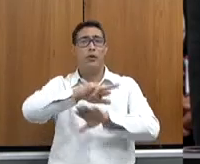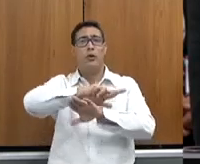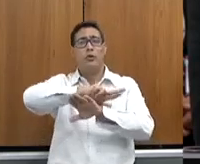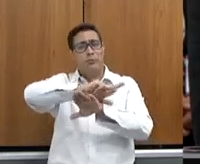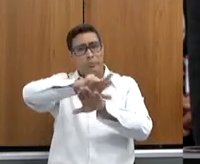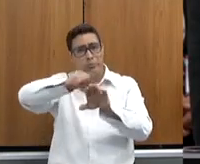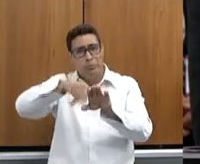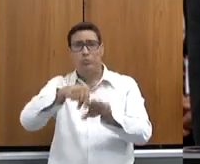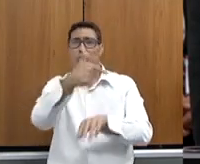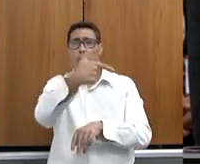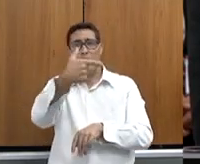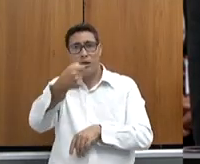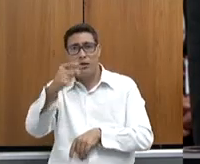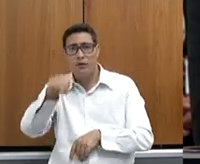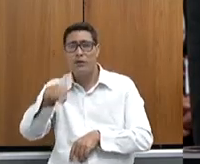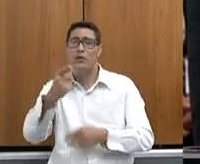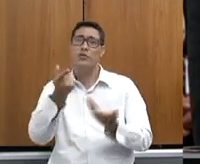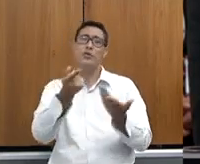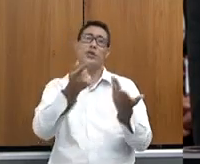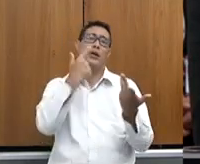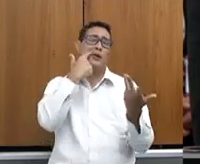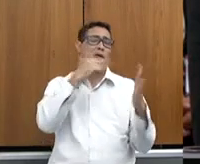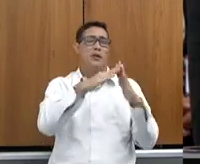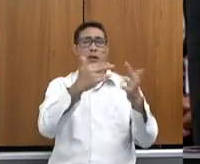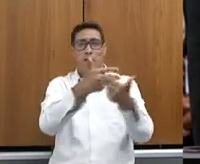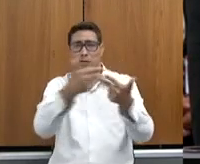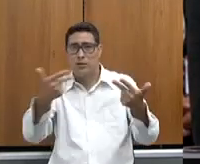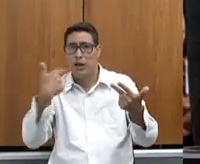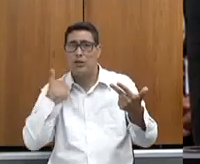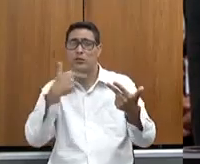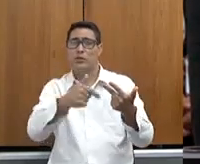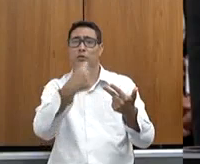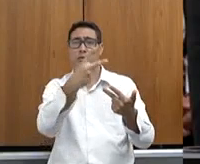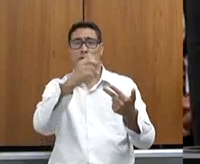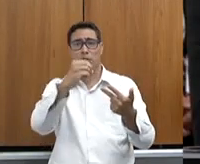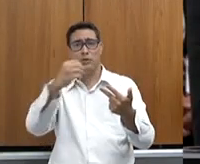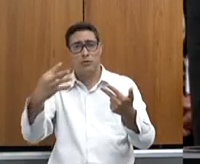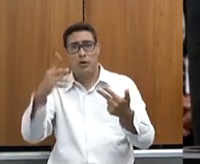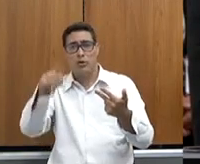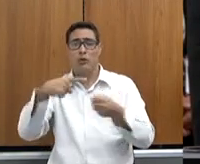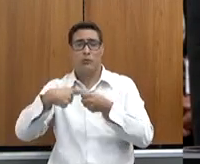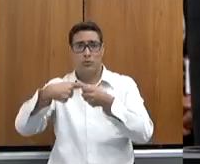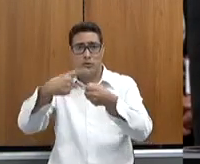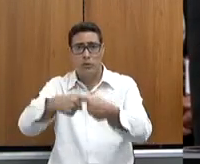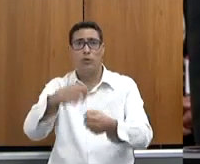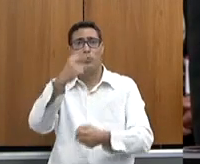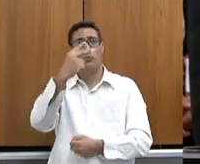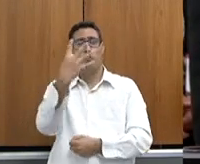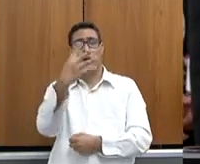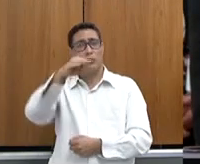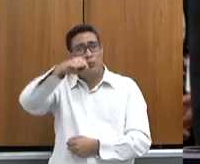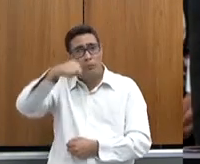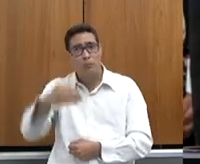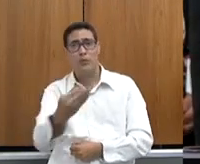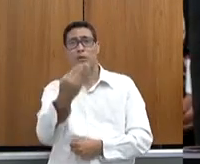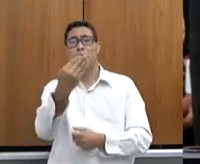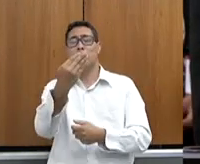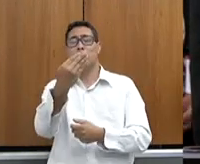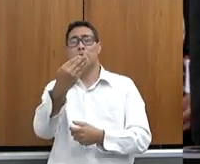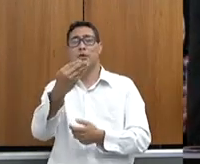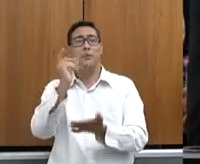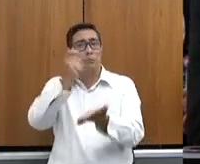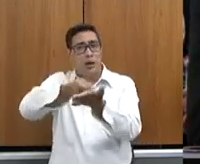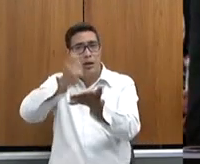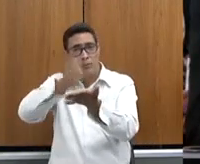entidades socioassistenciais em 54 municípios, totalizando 4 milhões com pagamento de alimentos adquiridos.